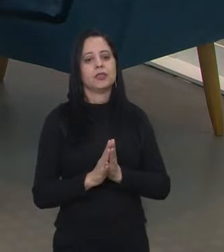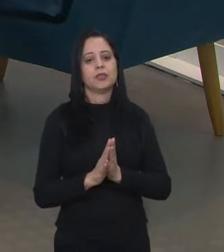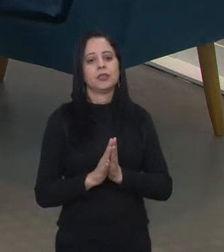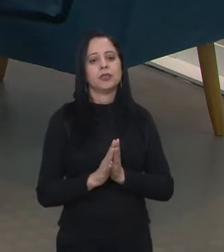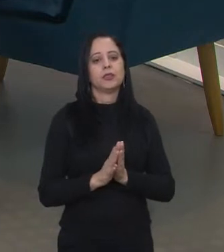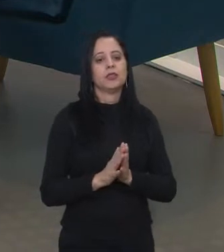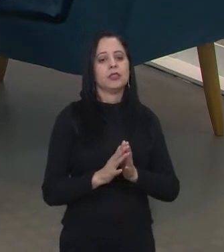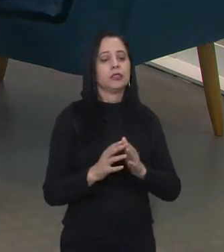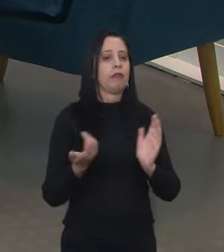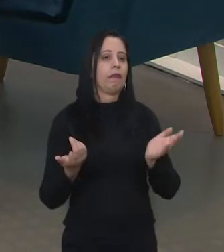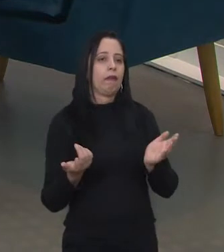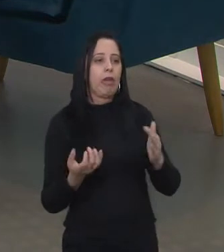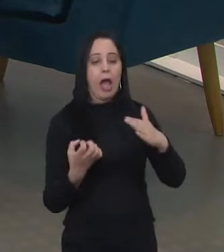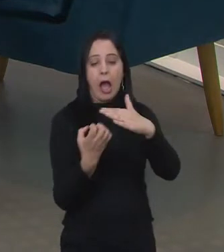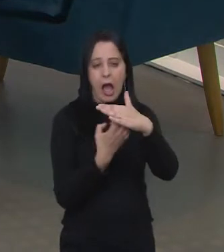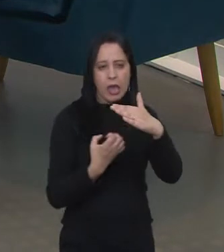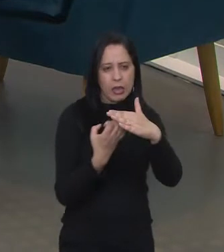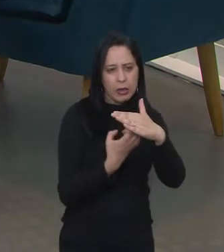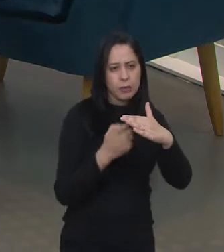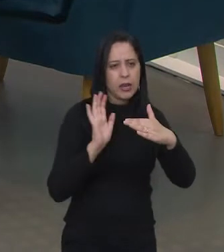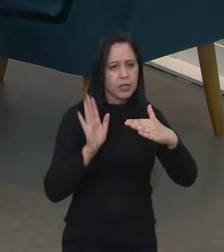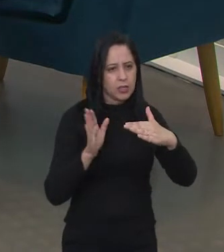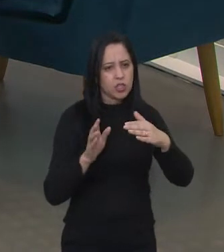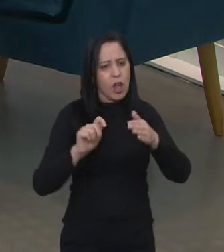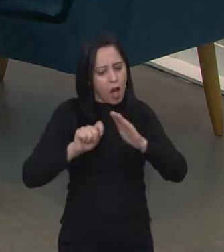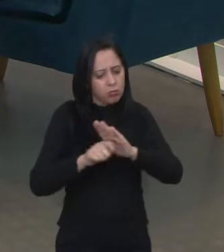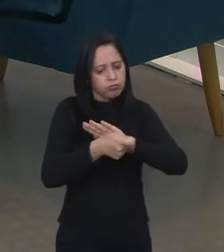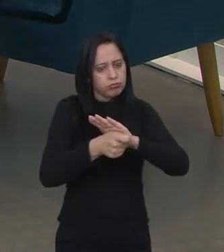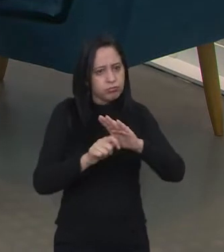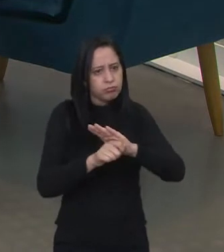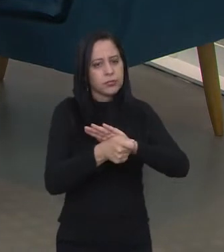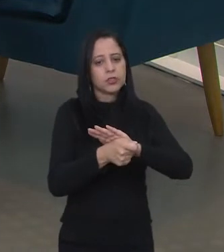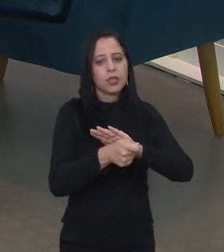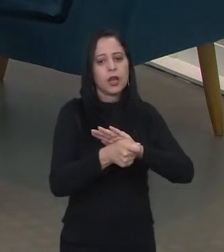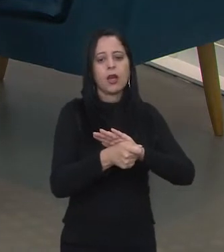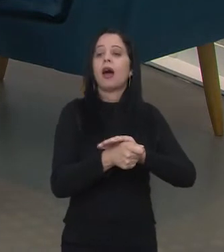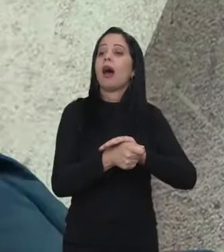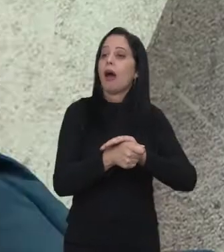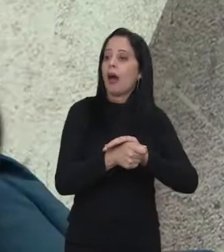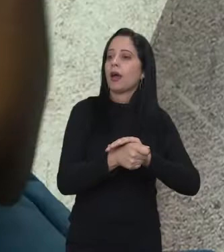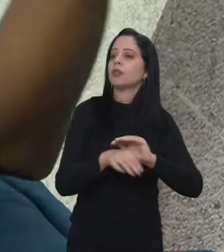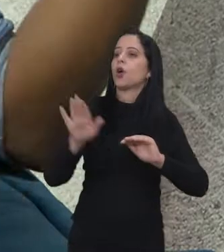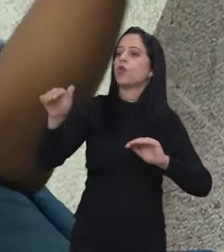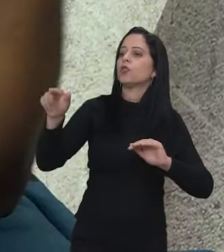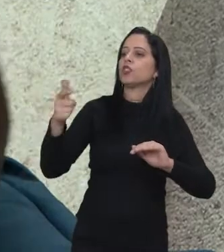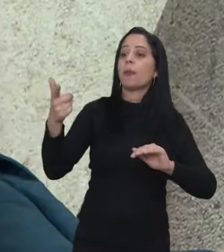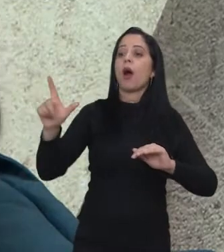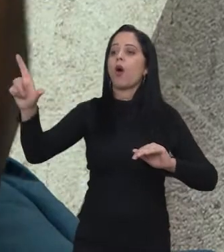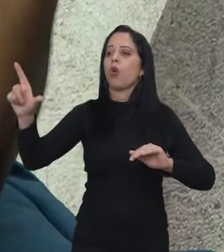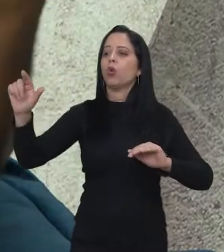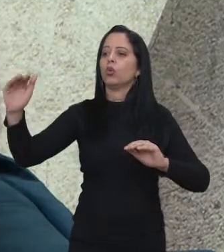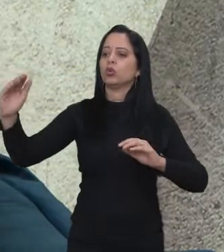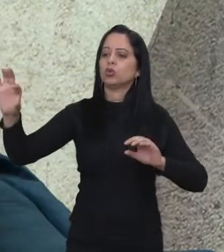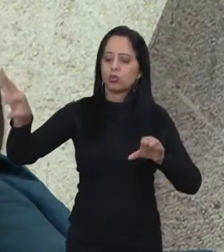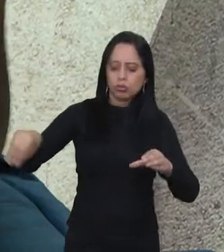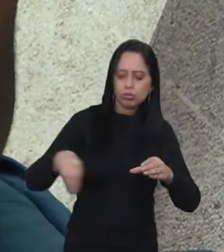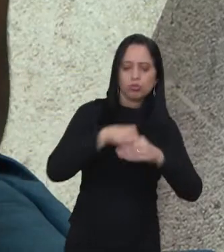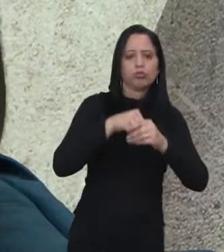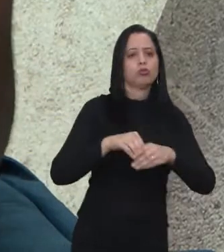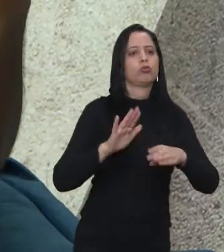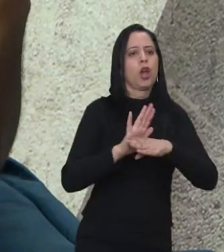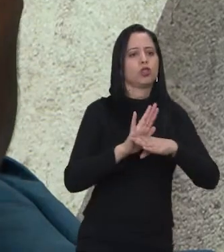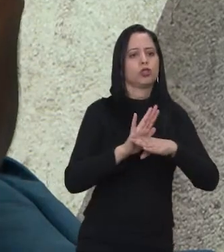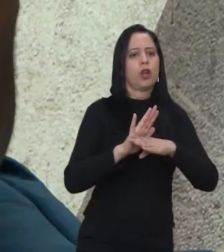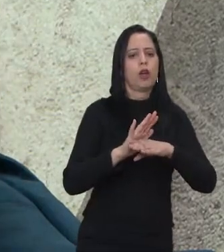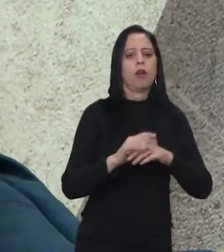A empresa já está tracionando, já está em escala, já foi investida. Eu vou conectar com alguém do Lab, que tem uma ideia que pode